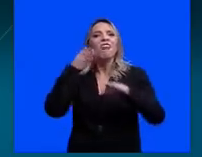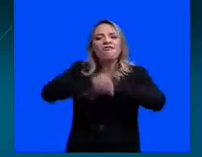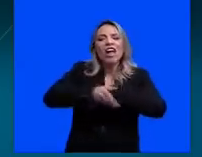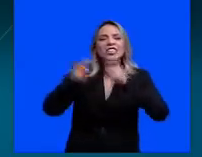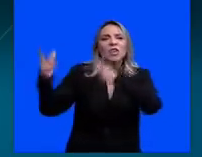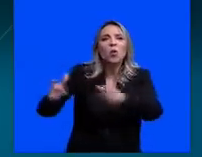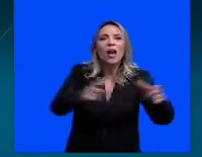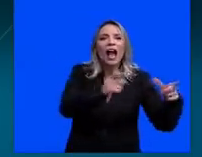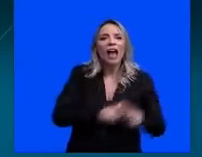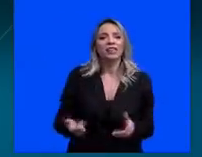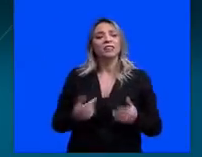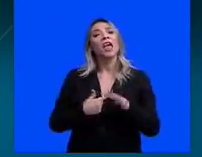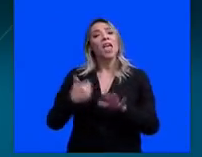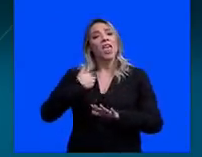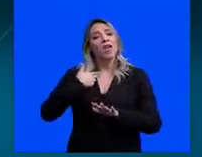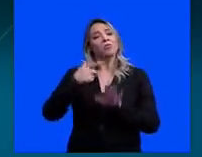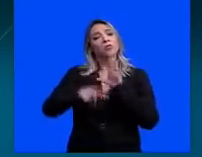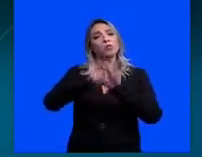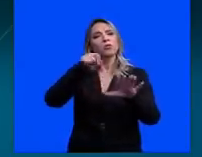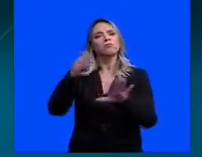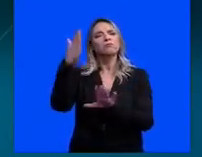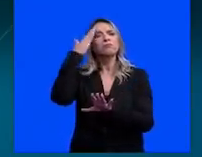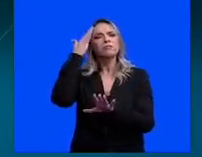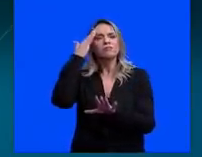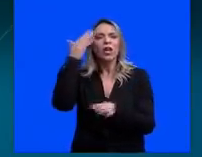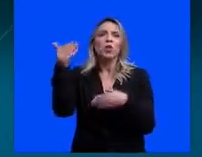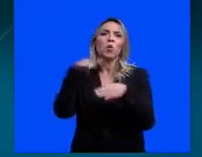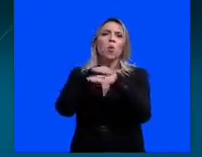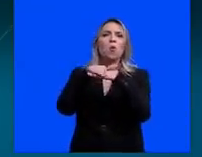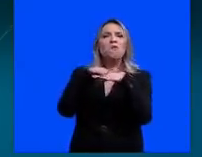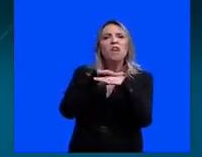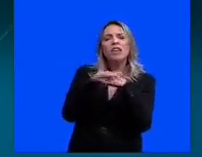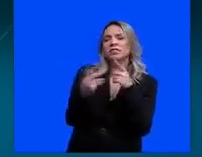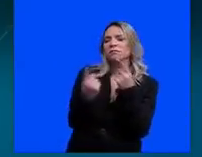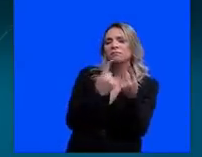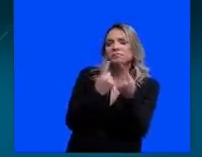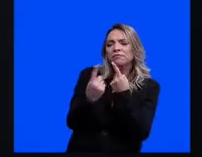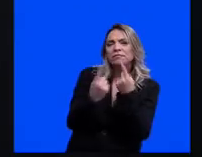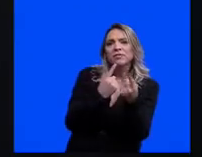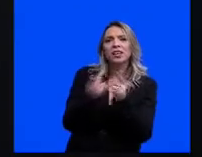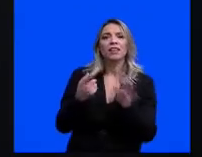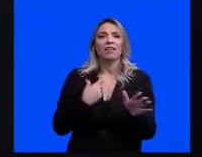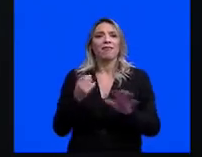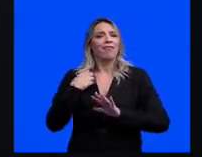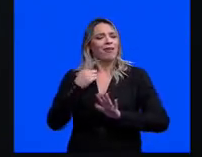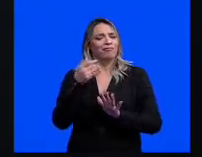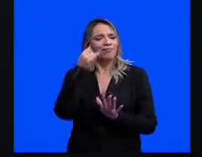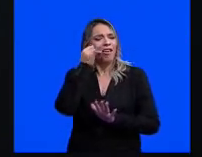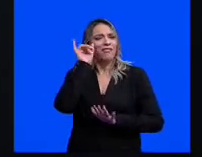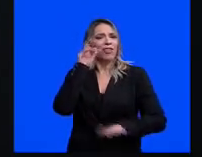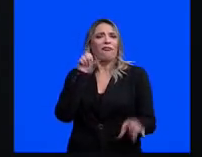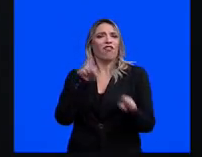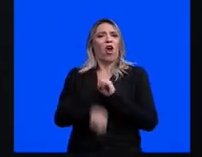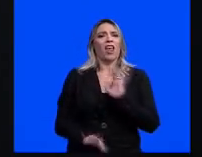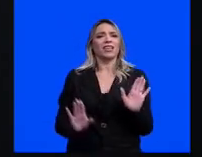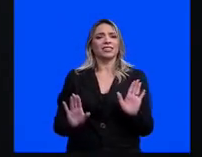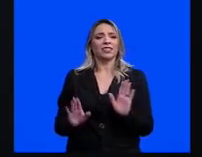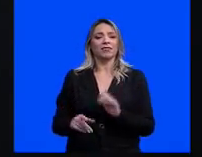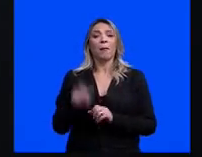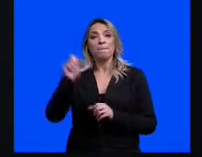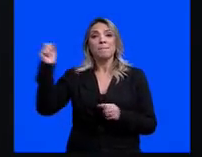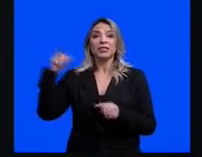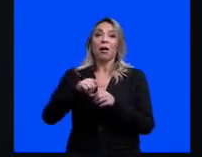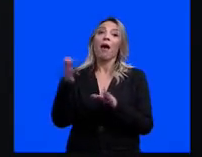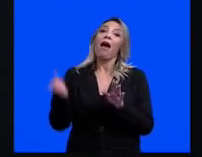entendimento, o bom entendimento do diálogo que não estabelece esse tipo de confronto. Eu lamento que o seu partido pessoal, que é mais à